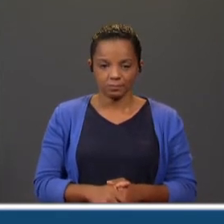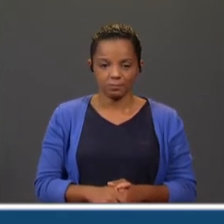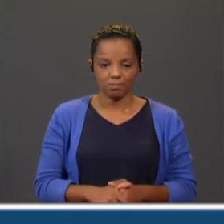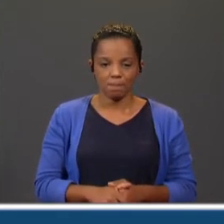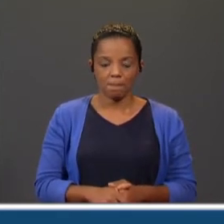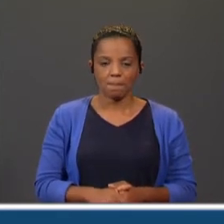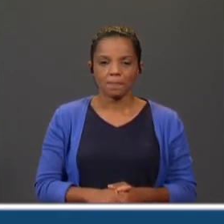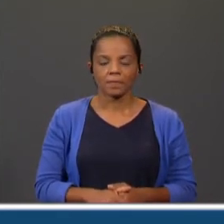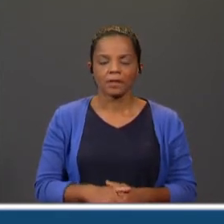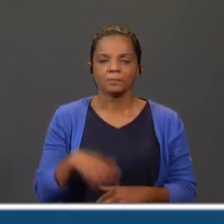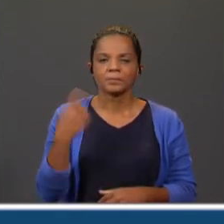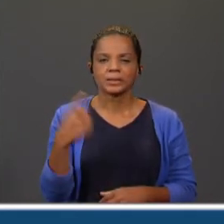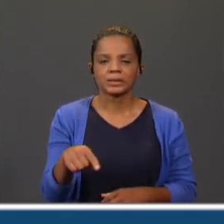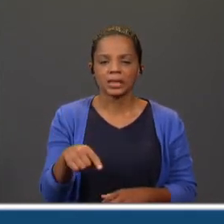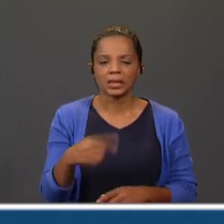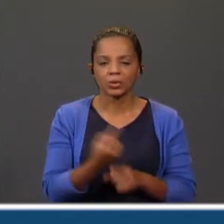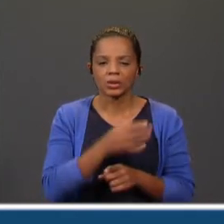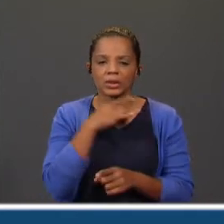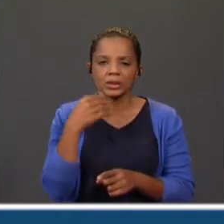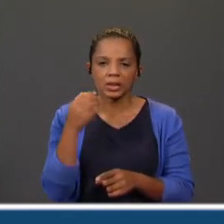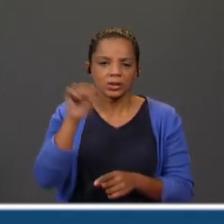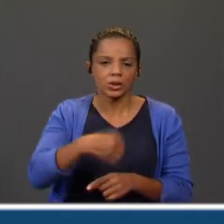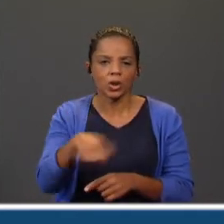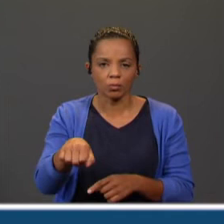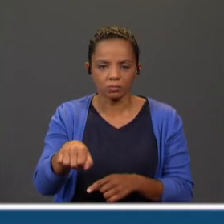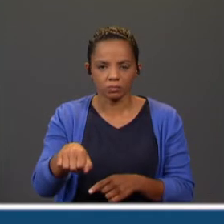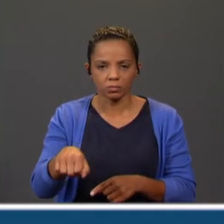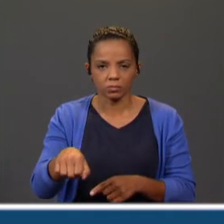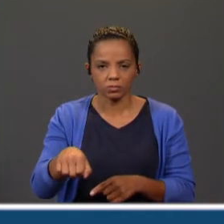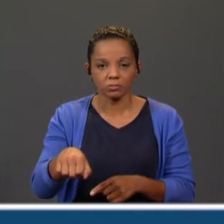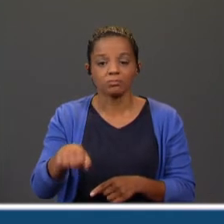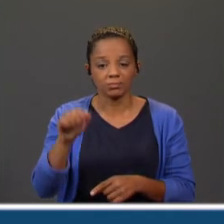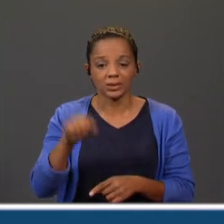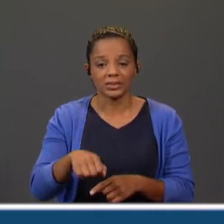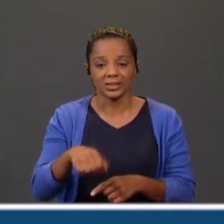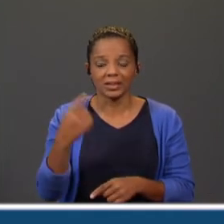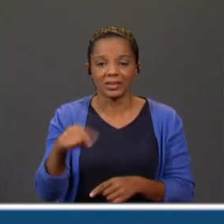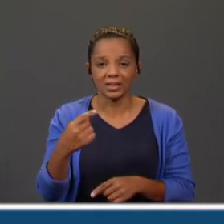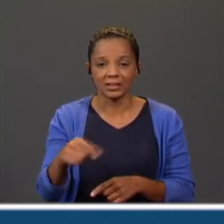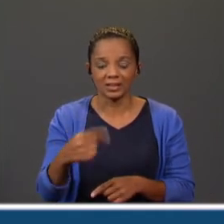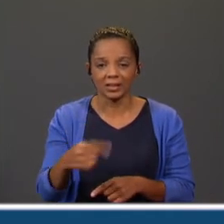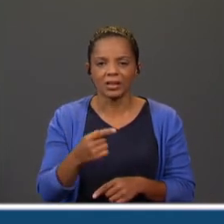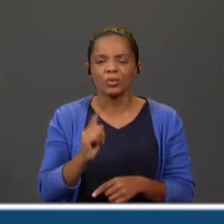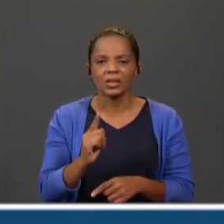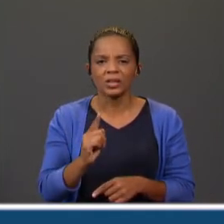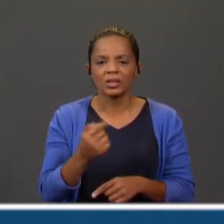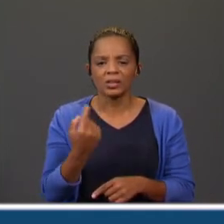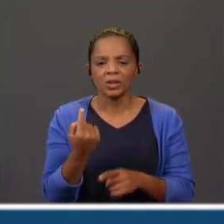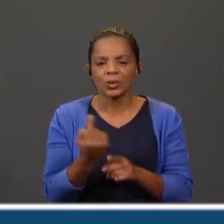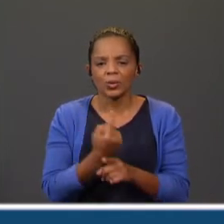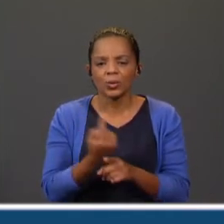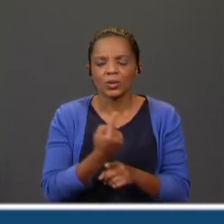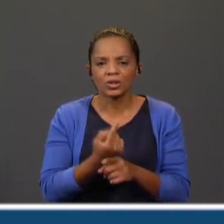Apresenta peripécias. Sim ou não? Sim, ele apresenta peripécias. Peripécias são o quê? São